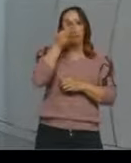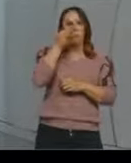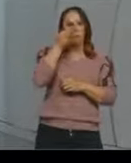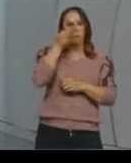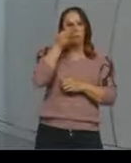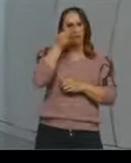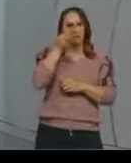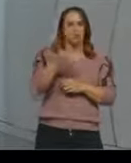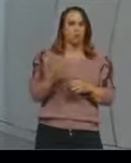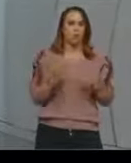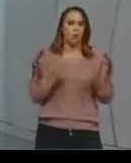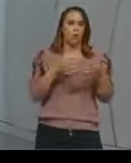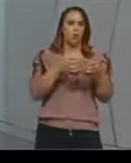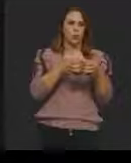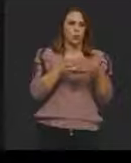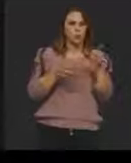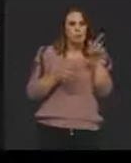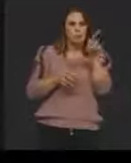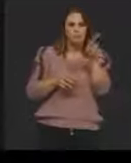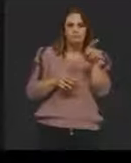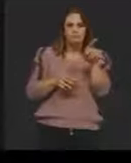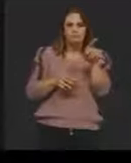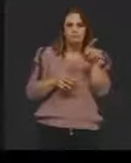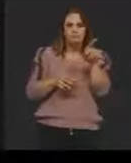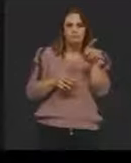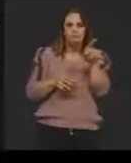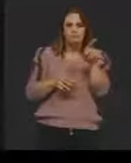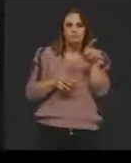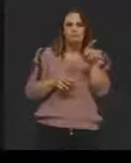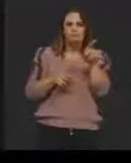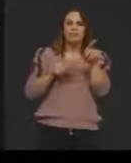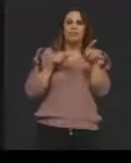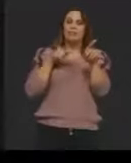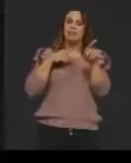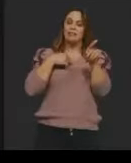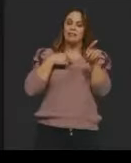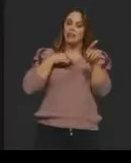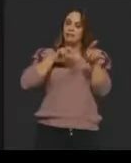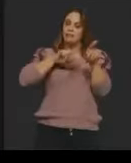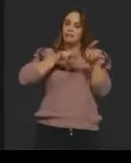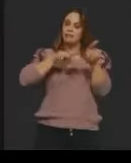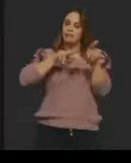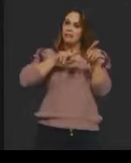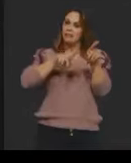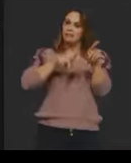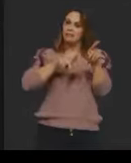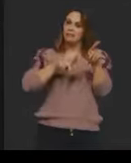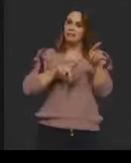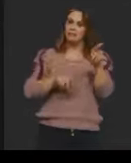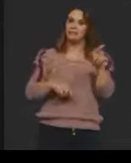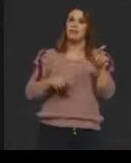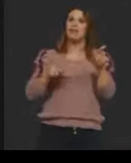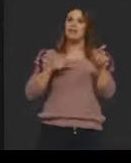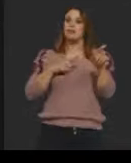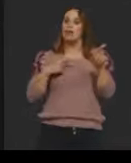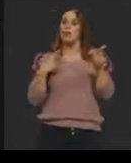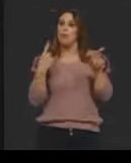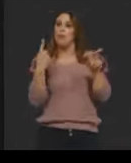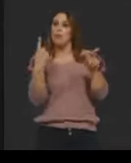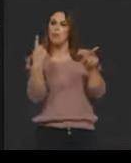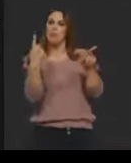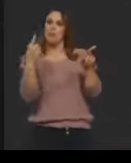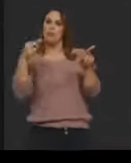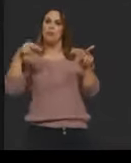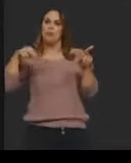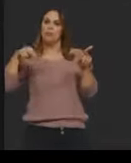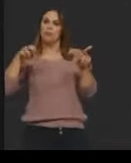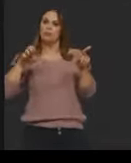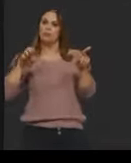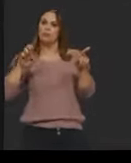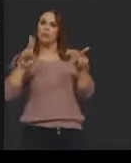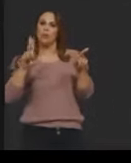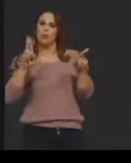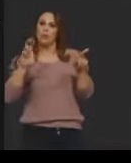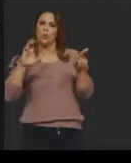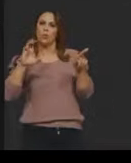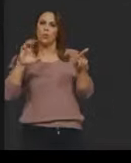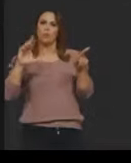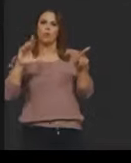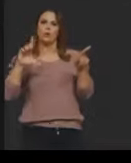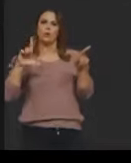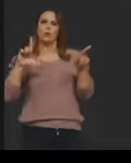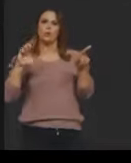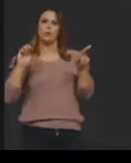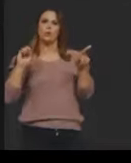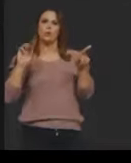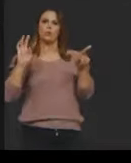fosfato. Quando eu tenho apenas o nucleotídeo, eu tinha ali dois grupos OH ligados.